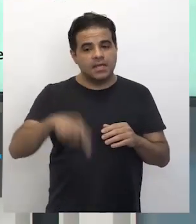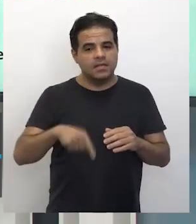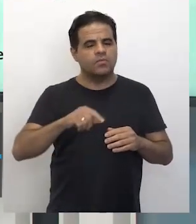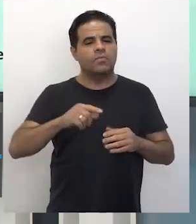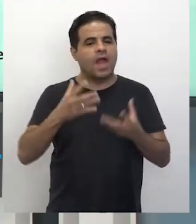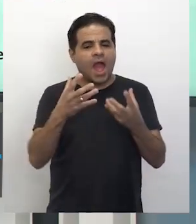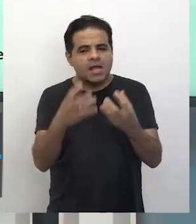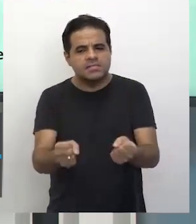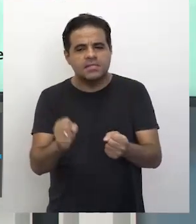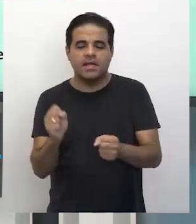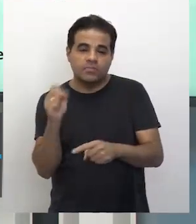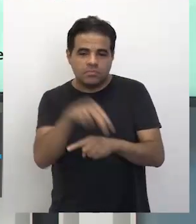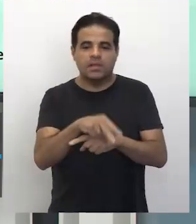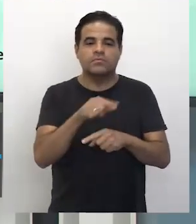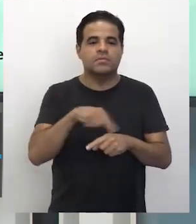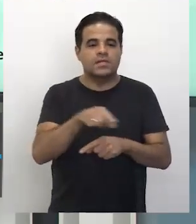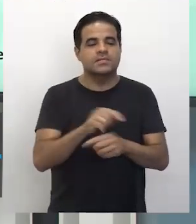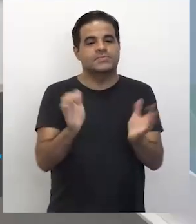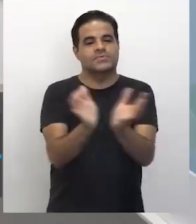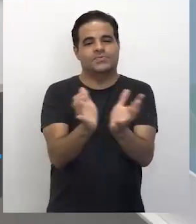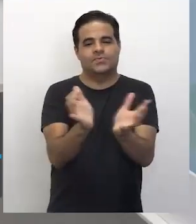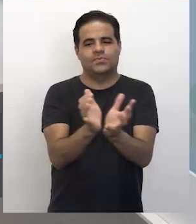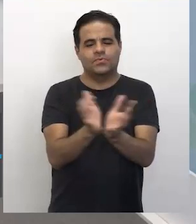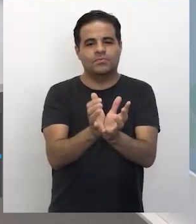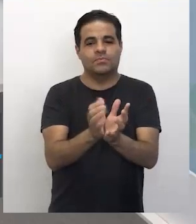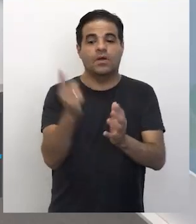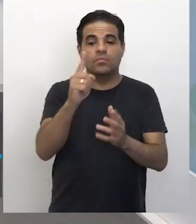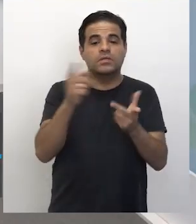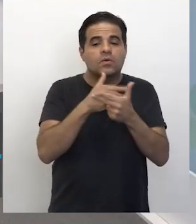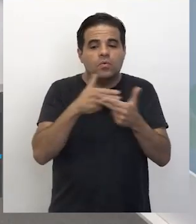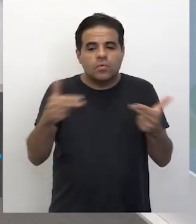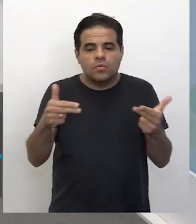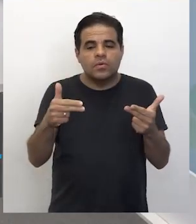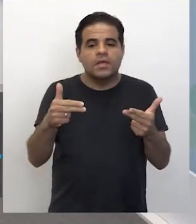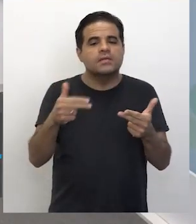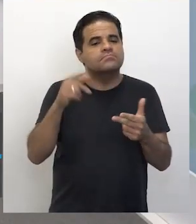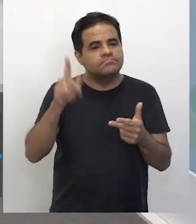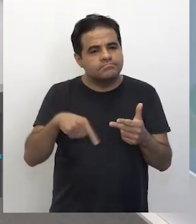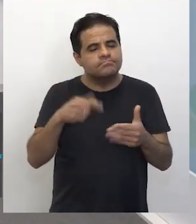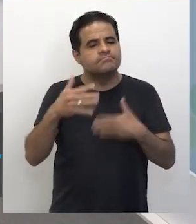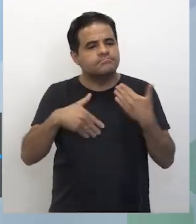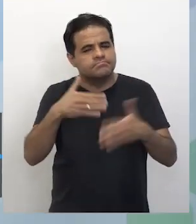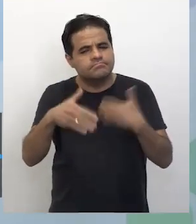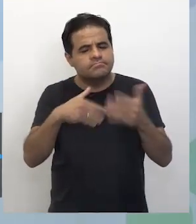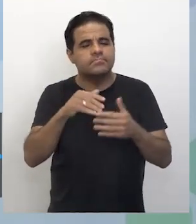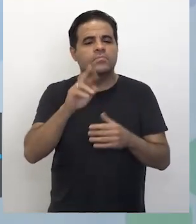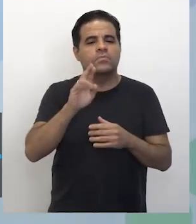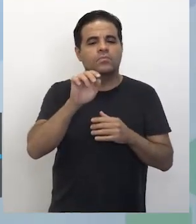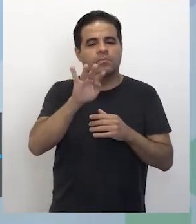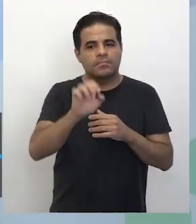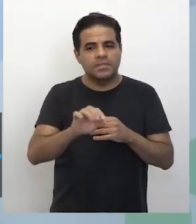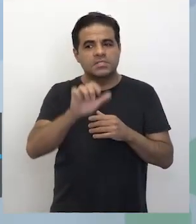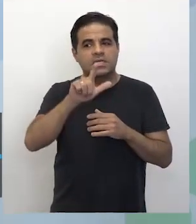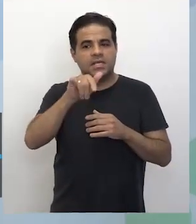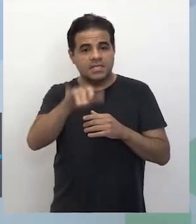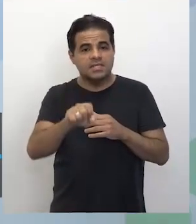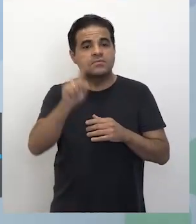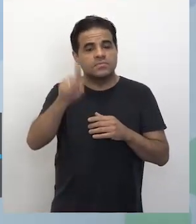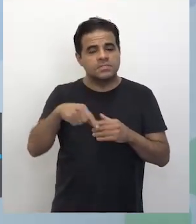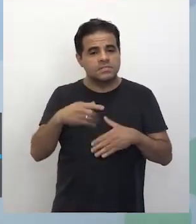admitido neste grupo. É, a única coisa que eu acho que, assim, o Zimmel não coloca tanto quanto o Norbert Elias é a questão de você ser